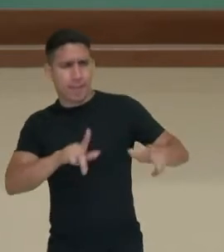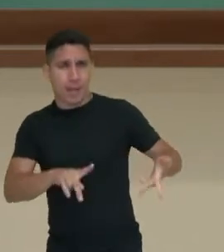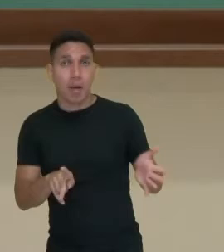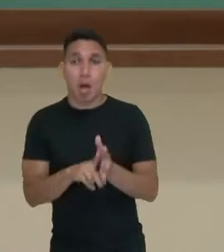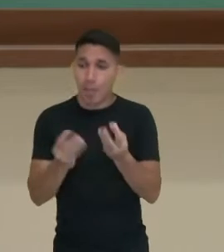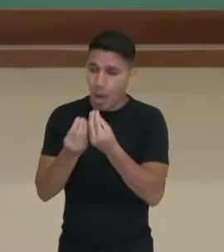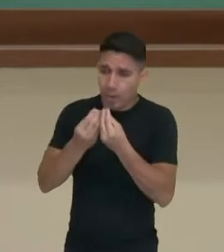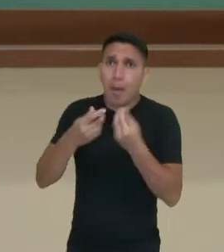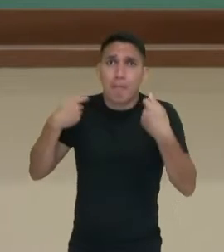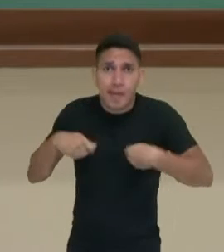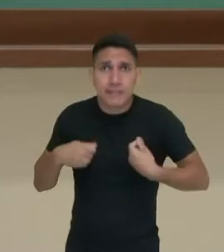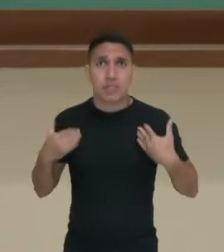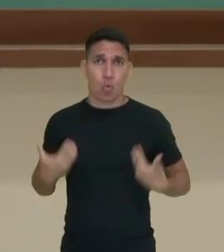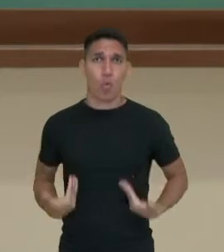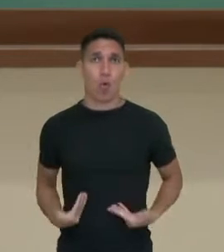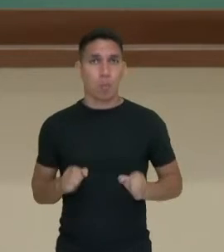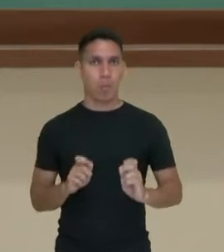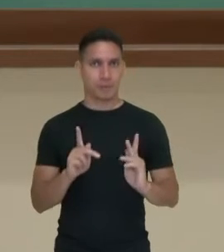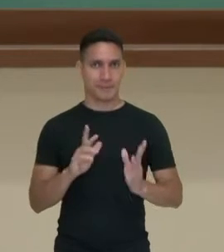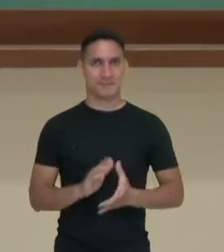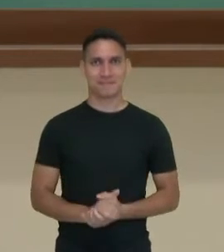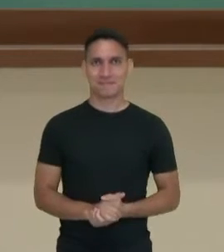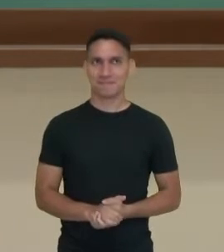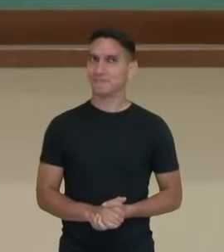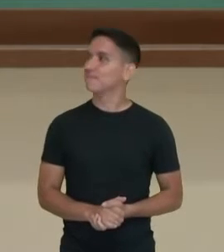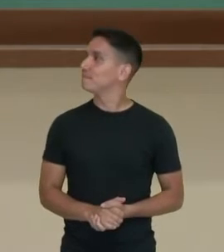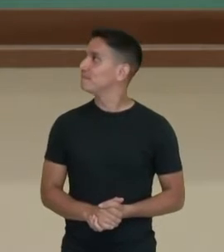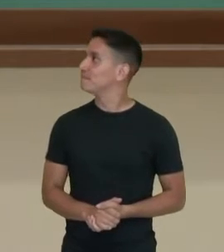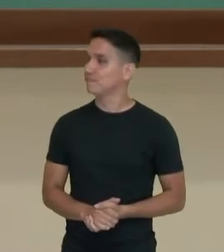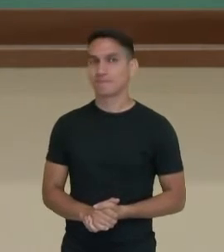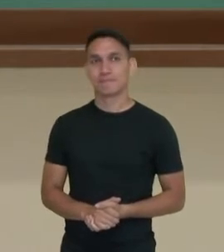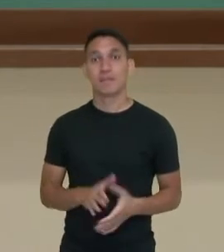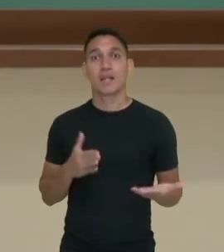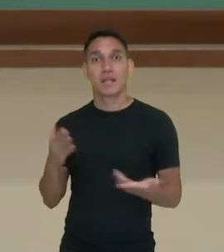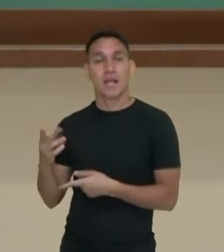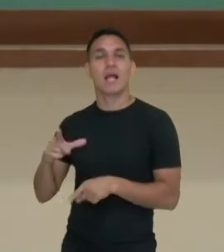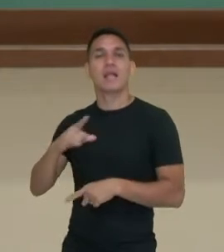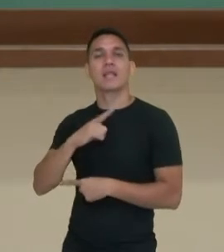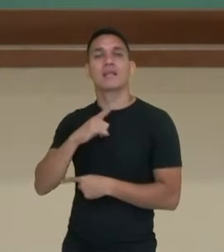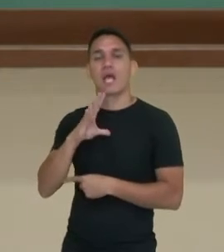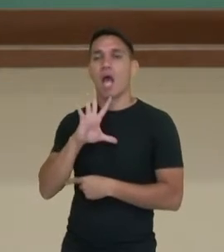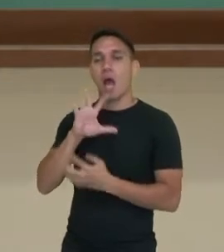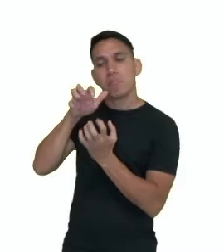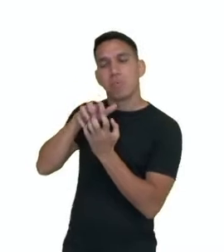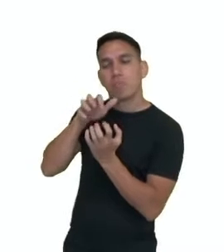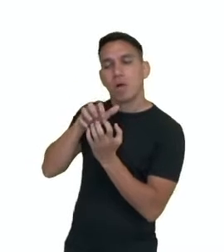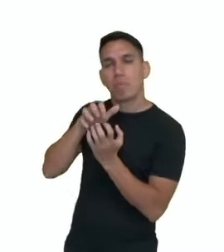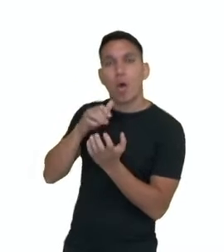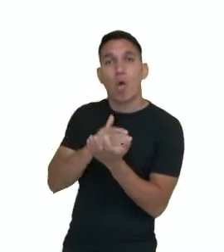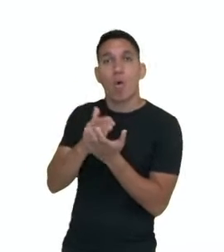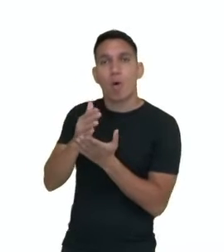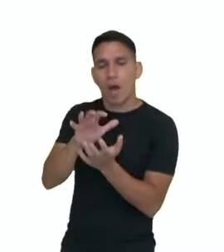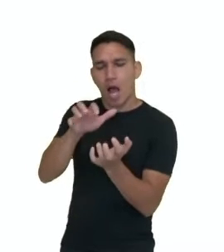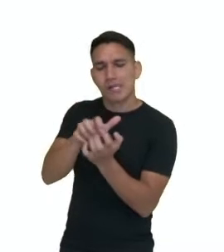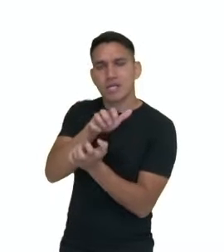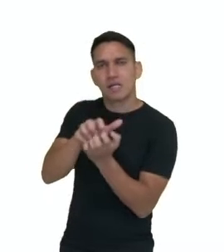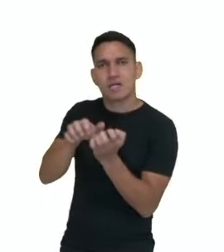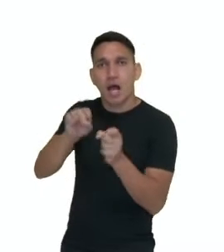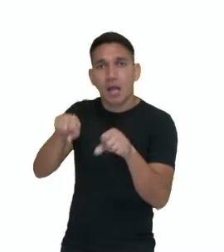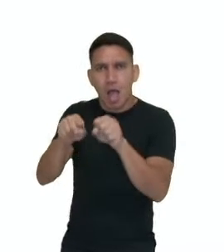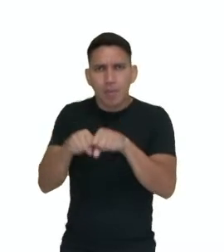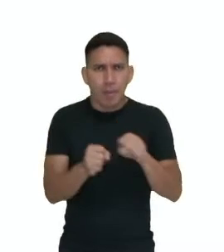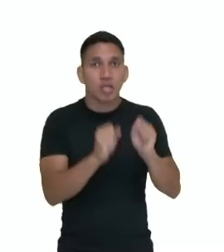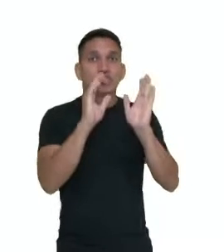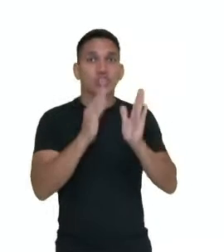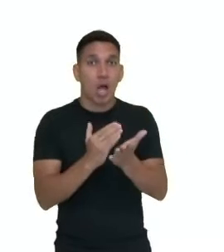necessários para o seu corpo, ok? Então ali na boca a gente começa com a digestão mecânica, além de já